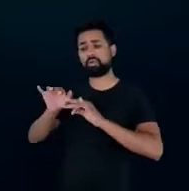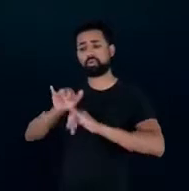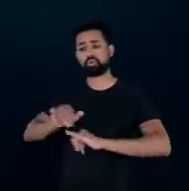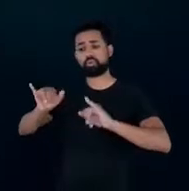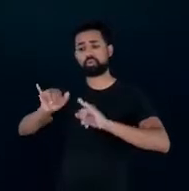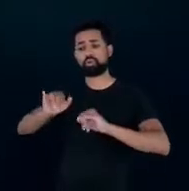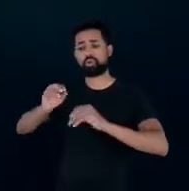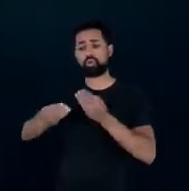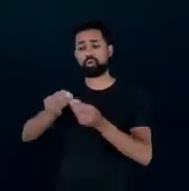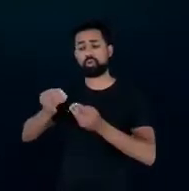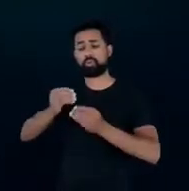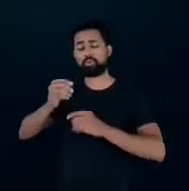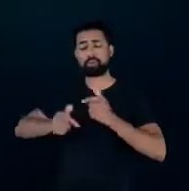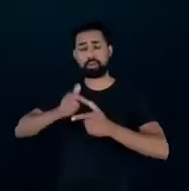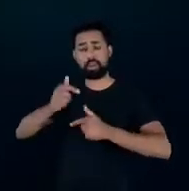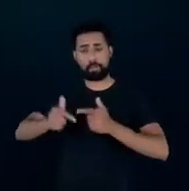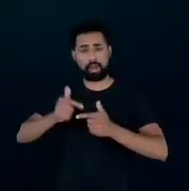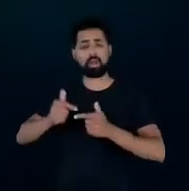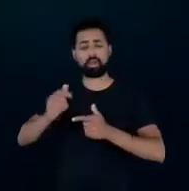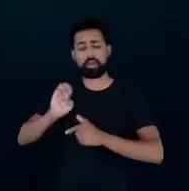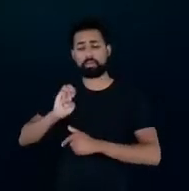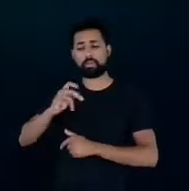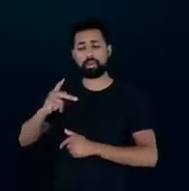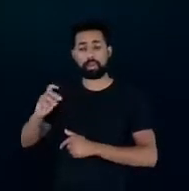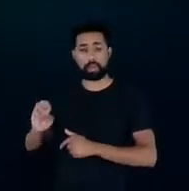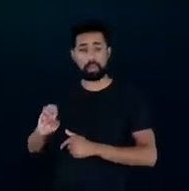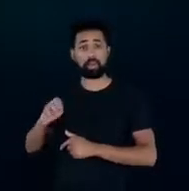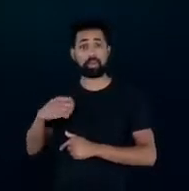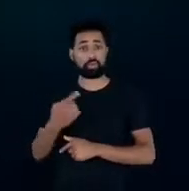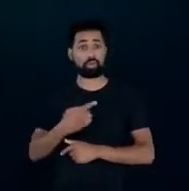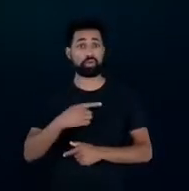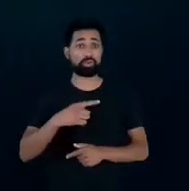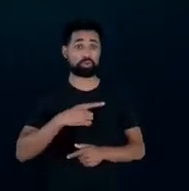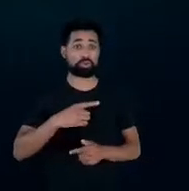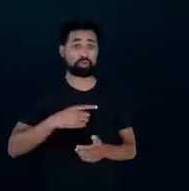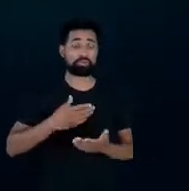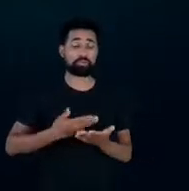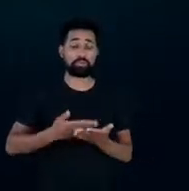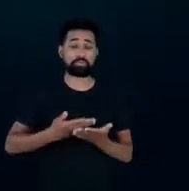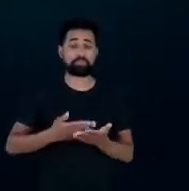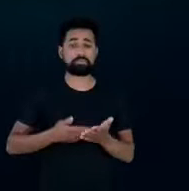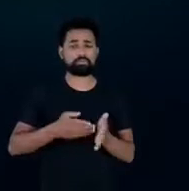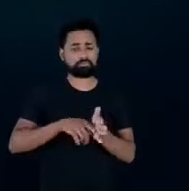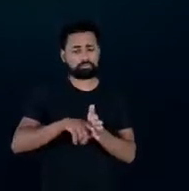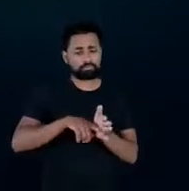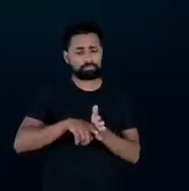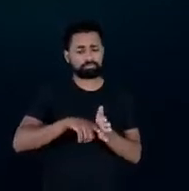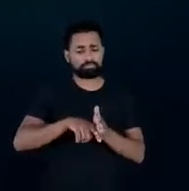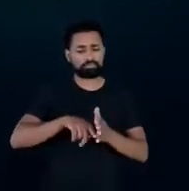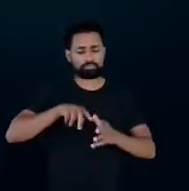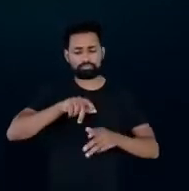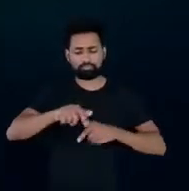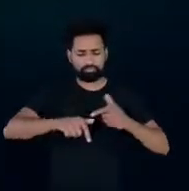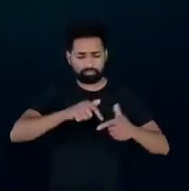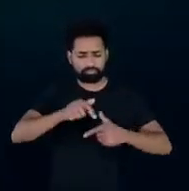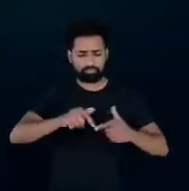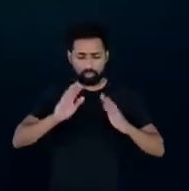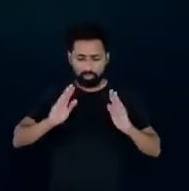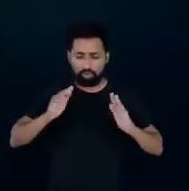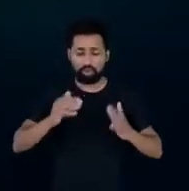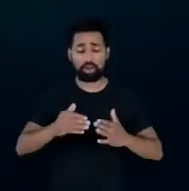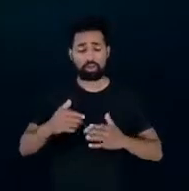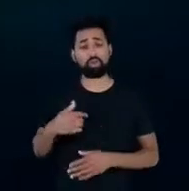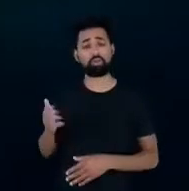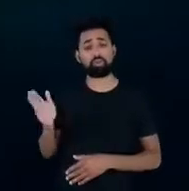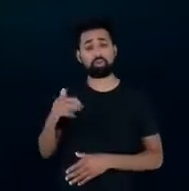a gente tem uma série de estudos que a temática eficiência energética tem uma relevância grande e aqui eu trouxe alguns, como, por exemplo,